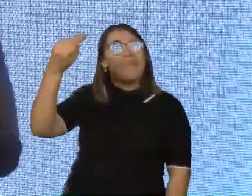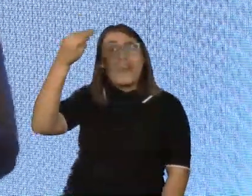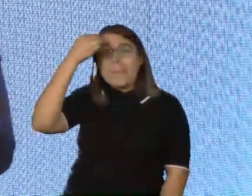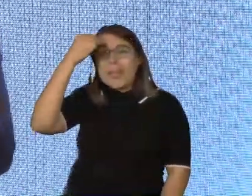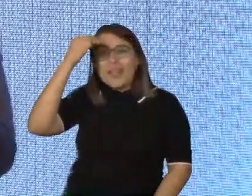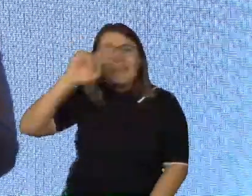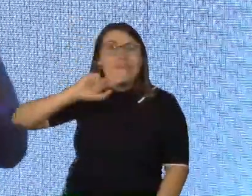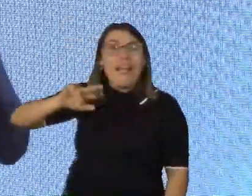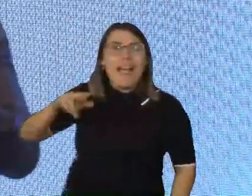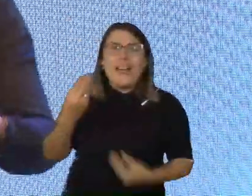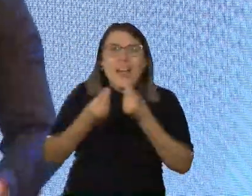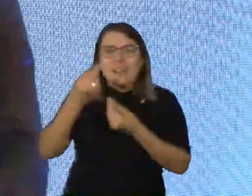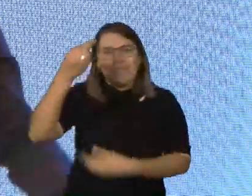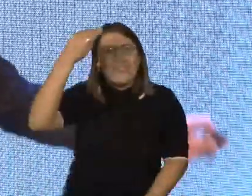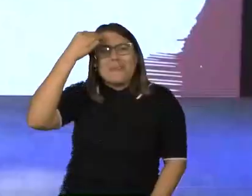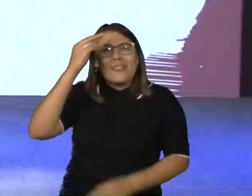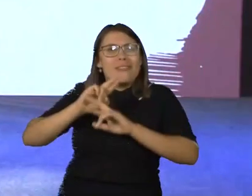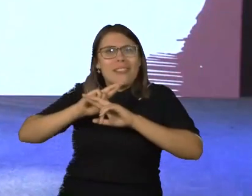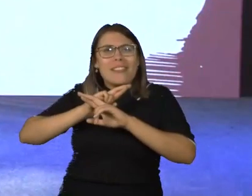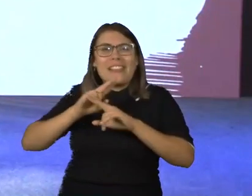em uma mente diversa. Como é possível?